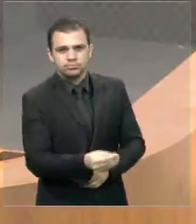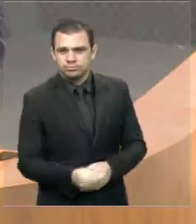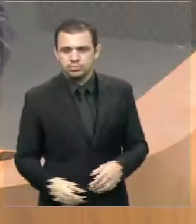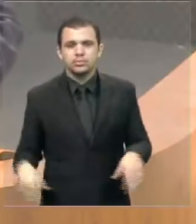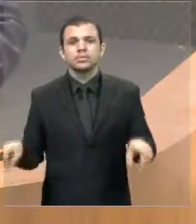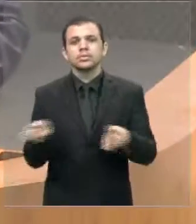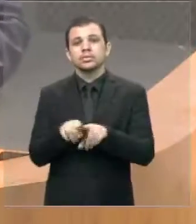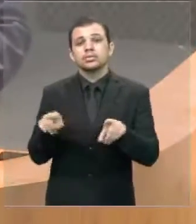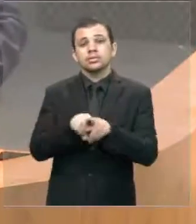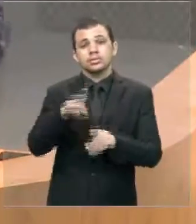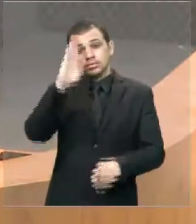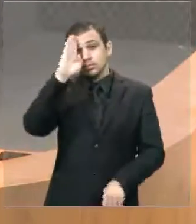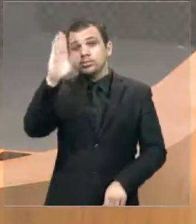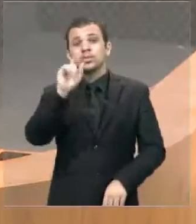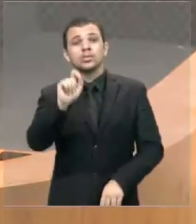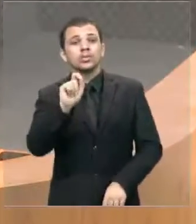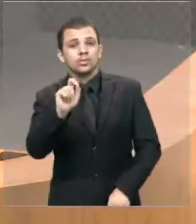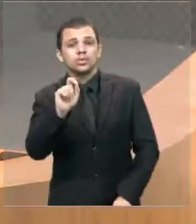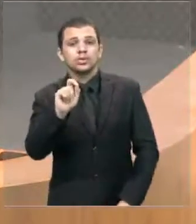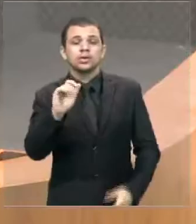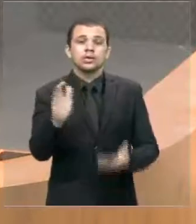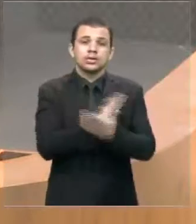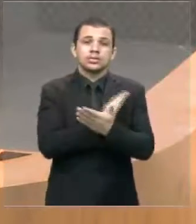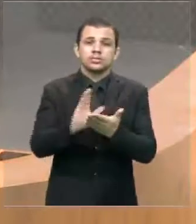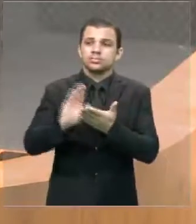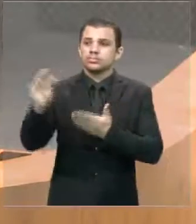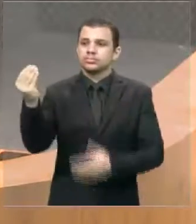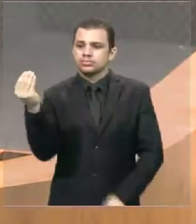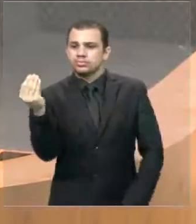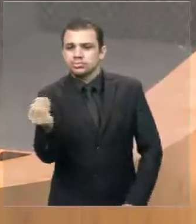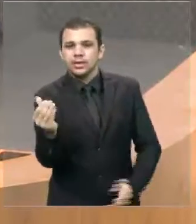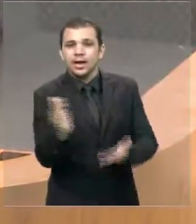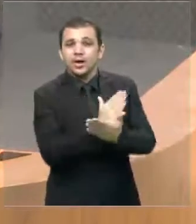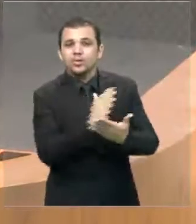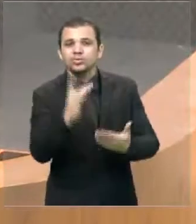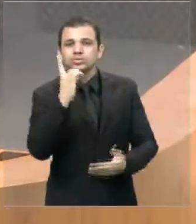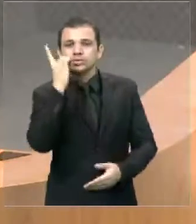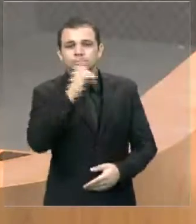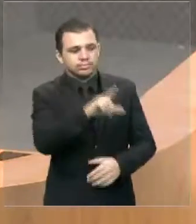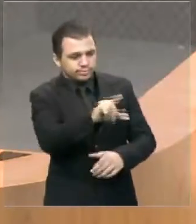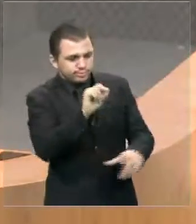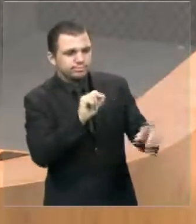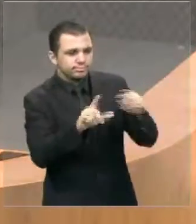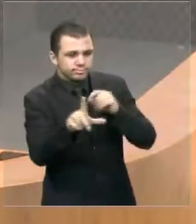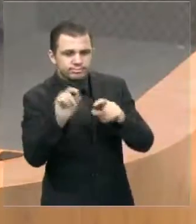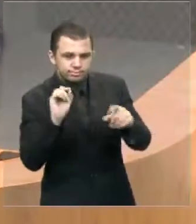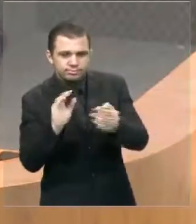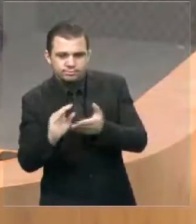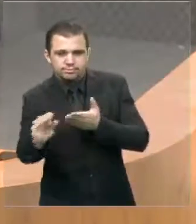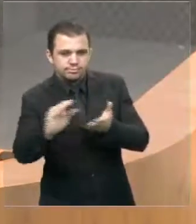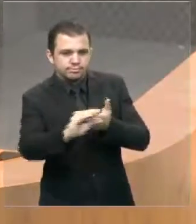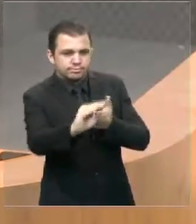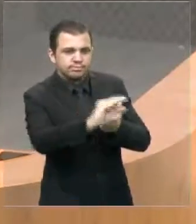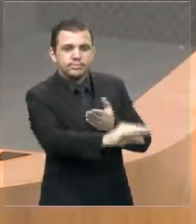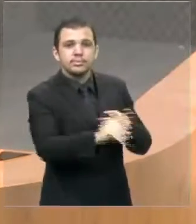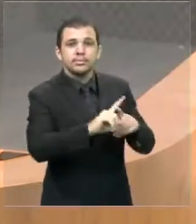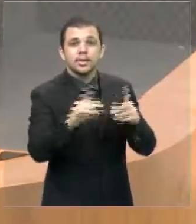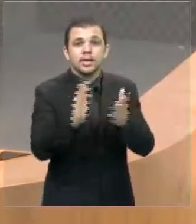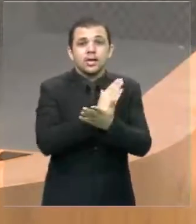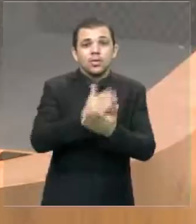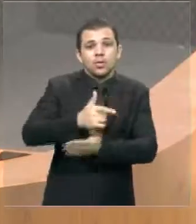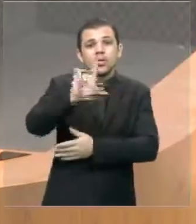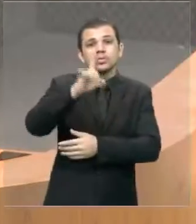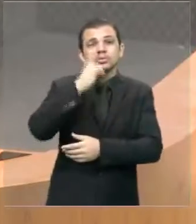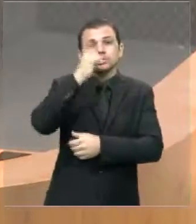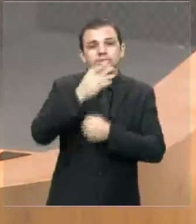Prioridade na liberação de emendas para determinados deputados em detrimento de outros deputados, de